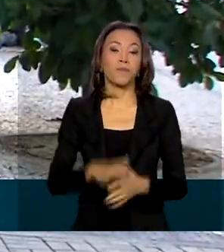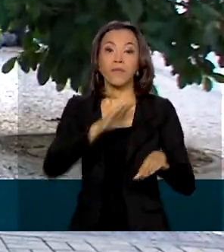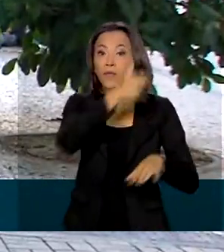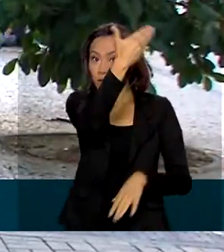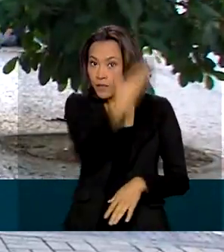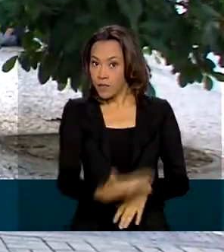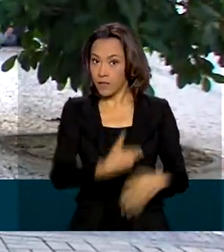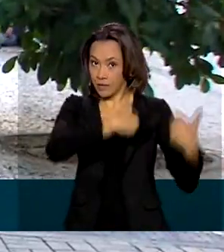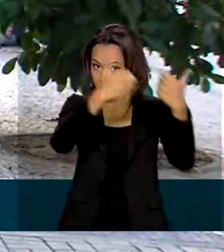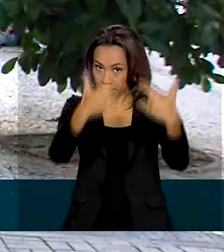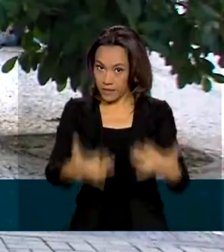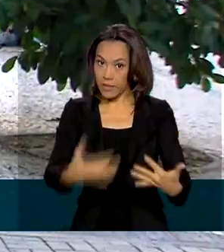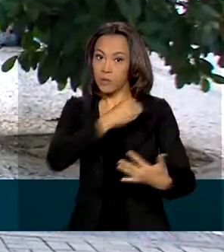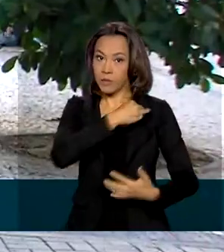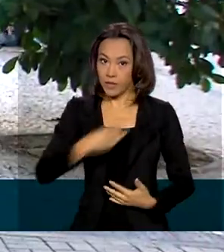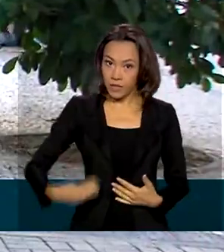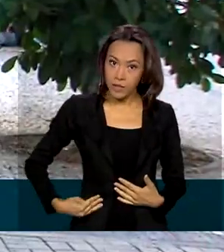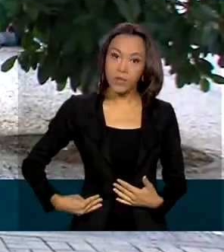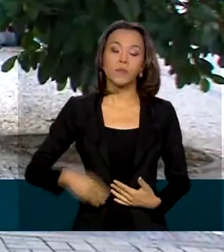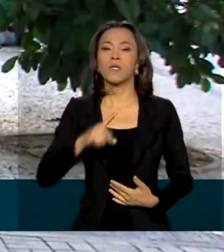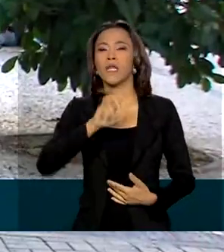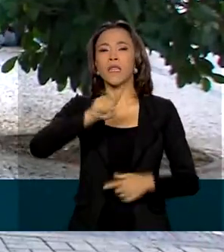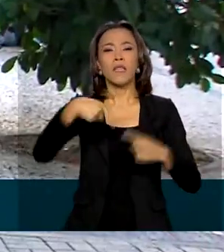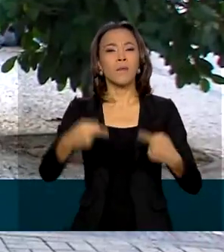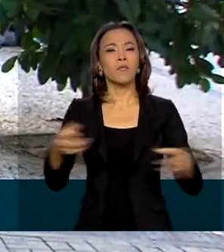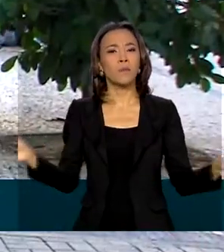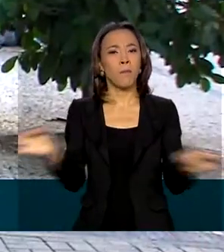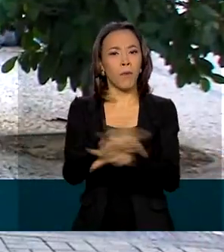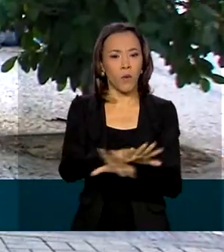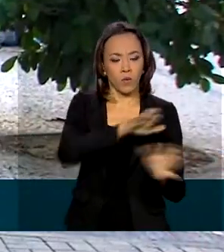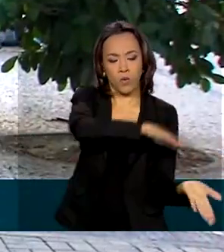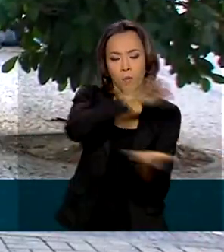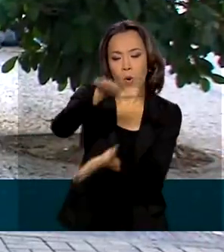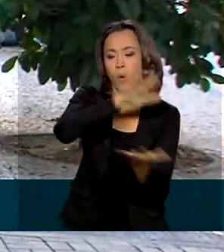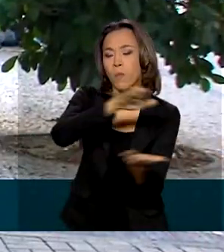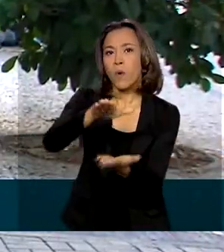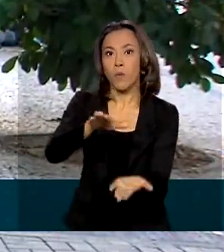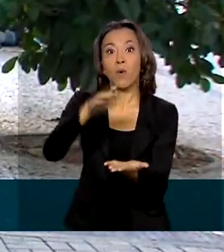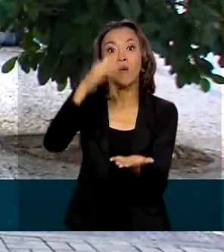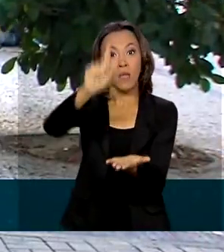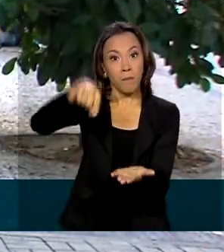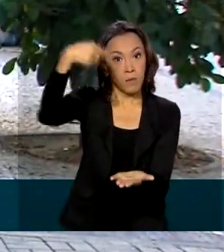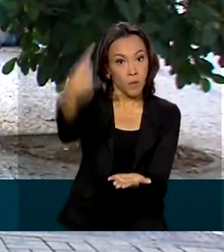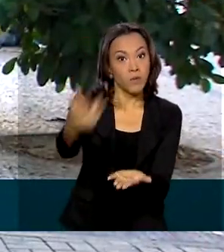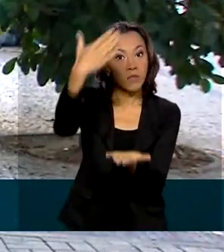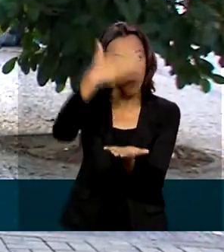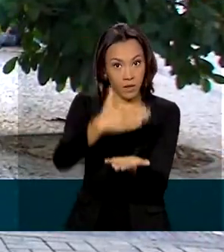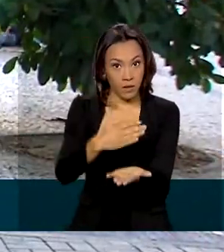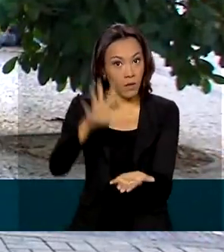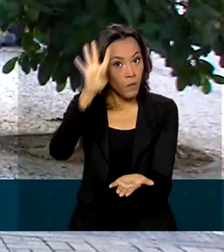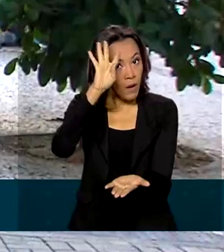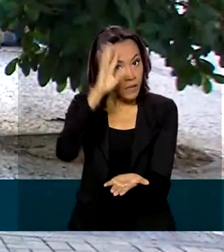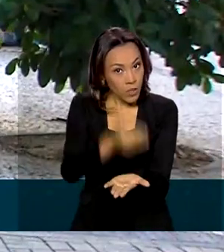ministro Pazuello, depois de chegar em todos os estados, a vacinação começa na próxima quarta-feira.